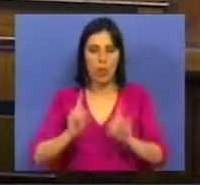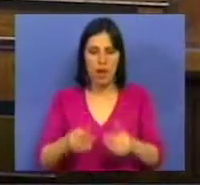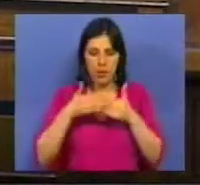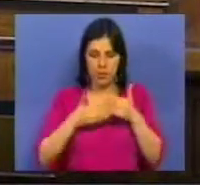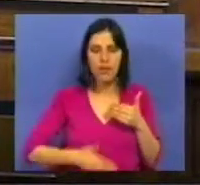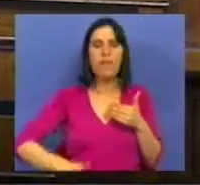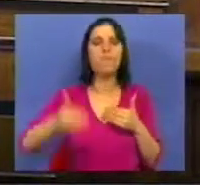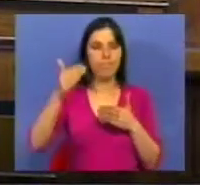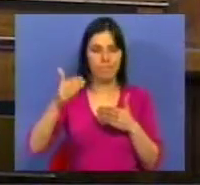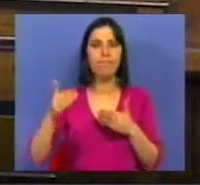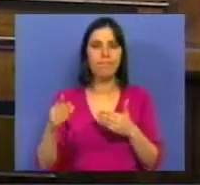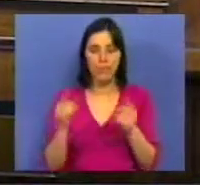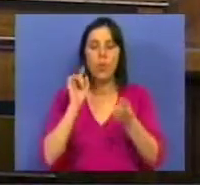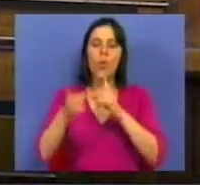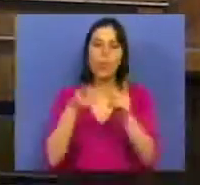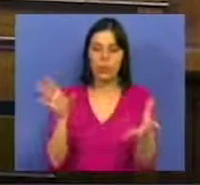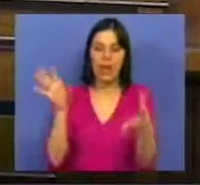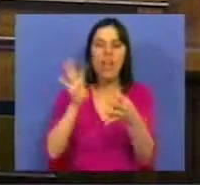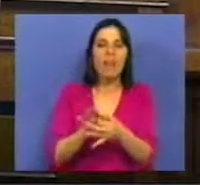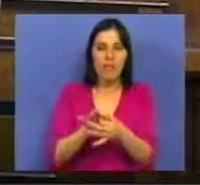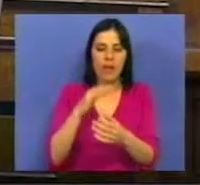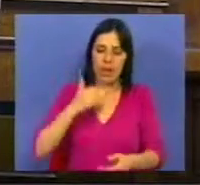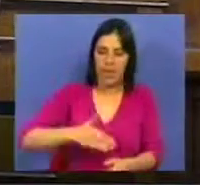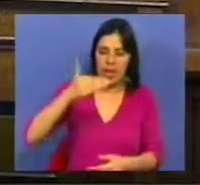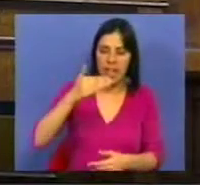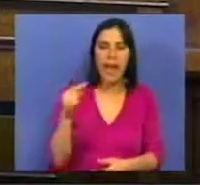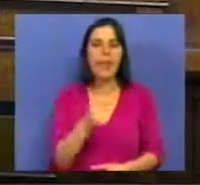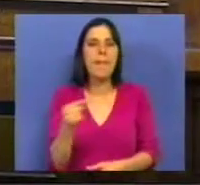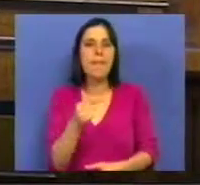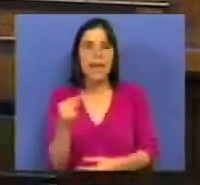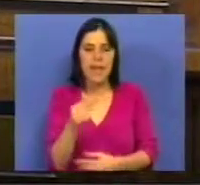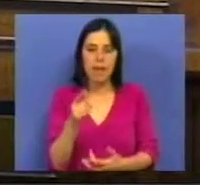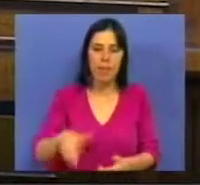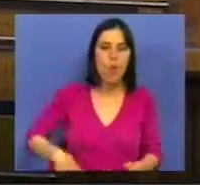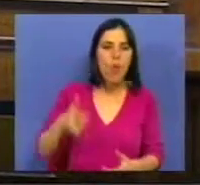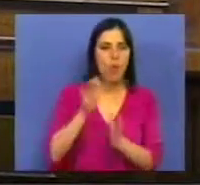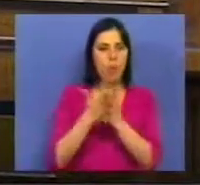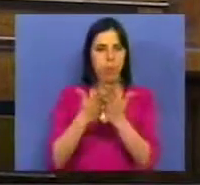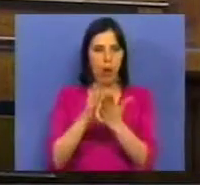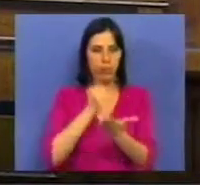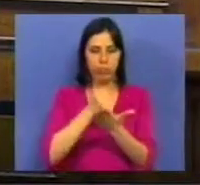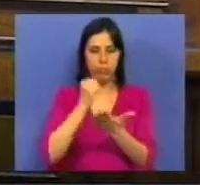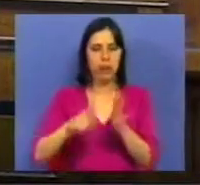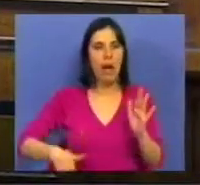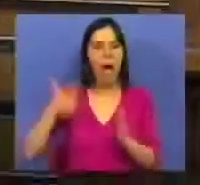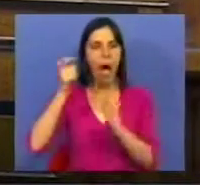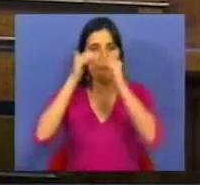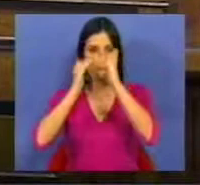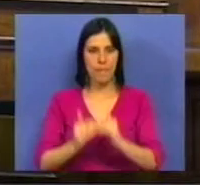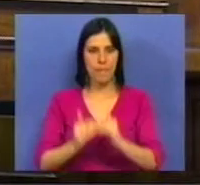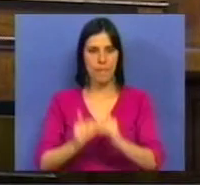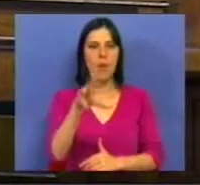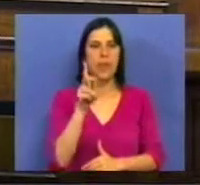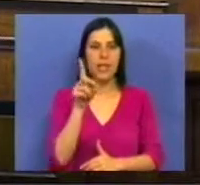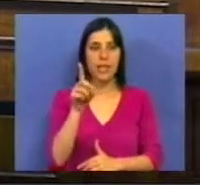contemplar, nomeadamente o que tem a ver com a idade mínima para uso e porte de arma ter baixado para os